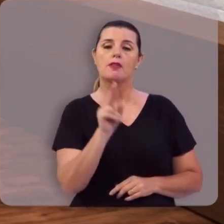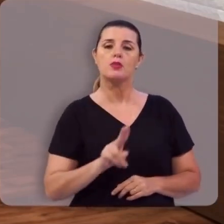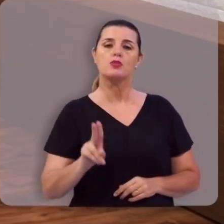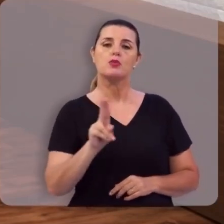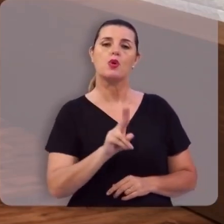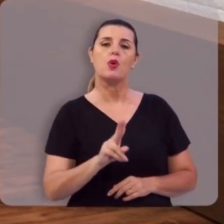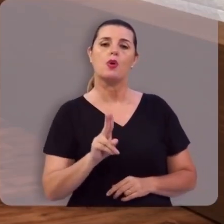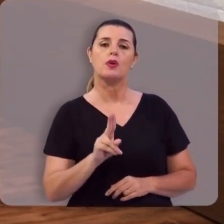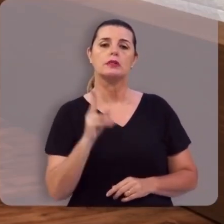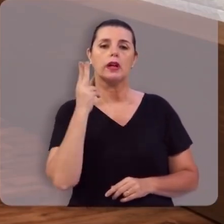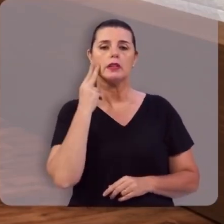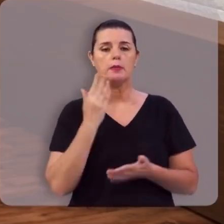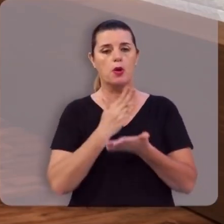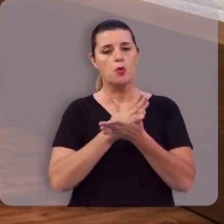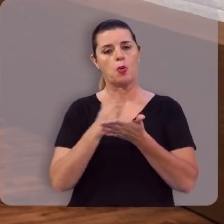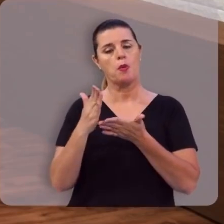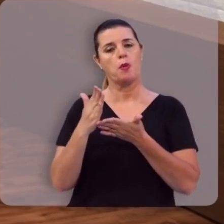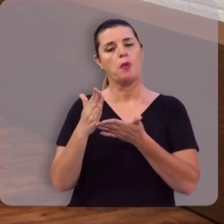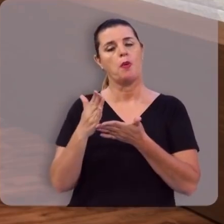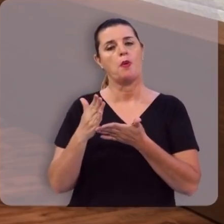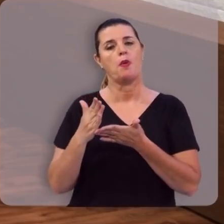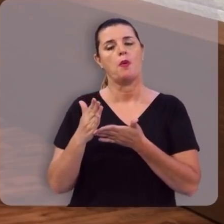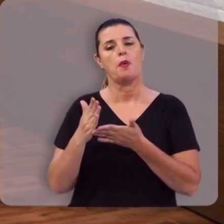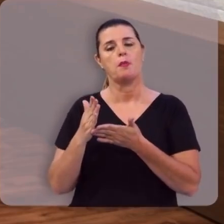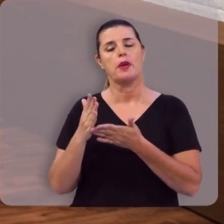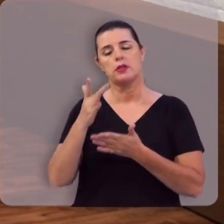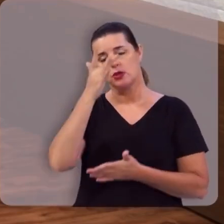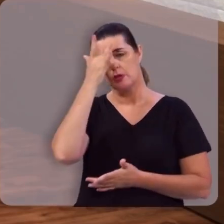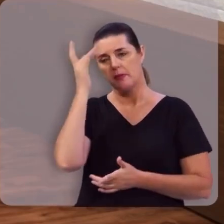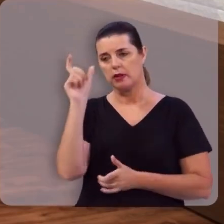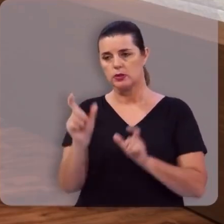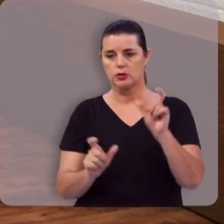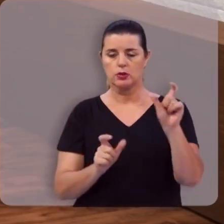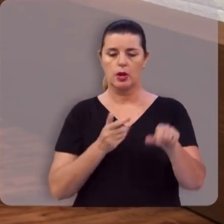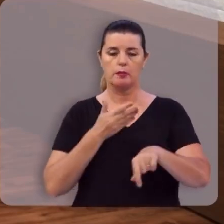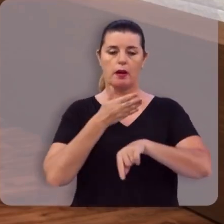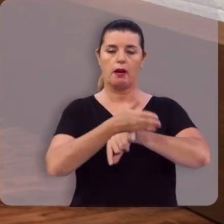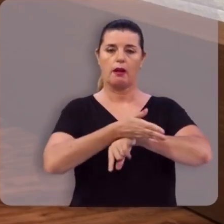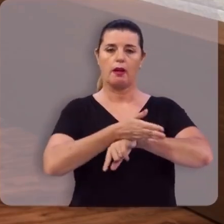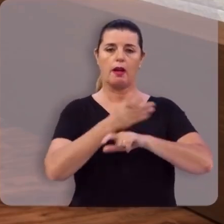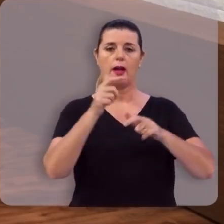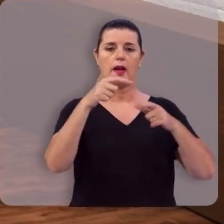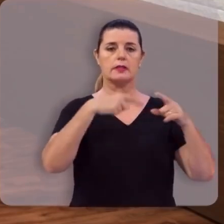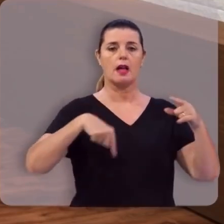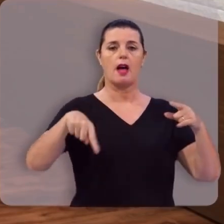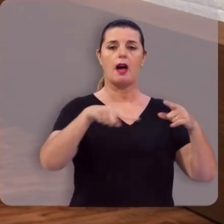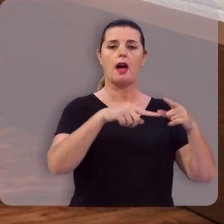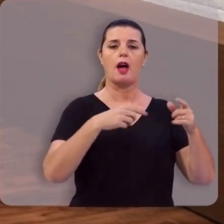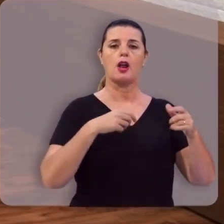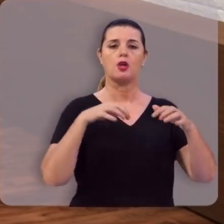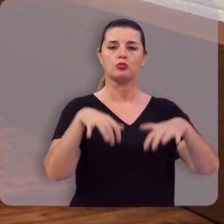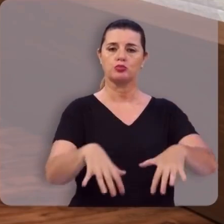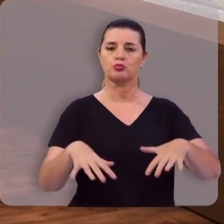para a introdução de alguém na sala do trono.